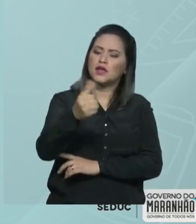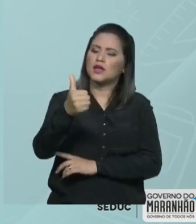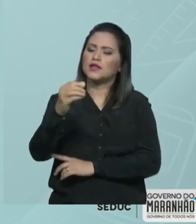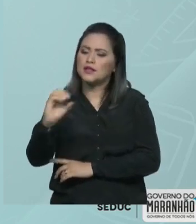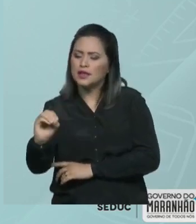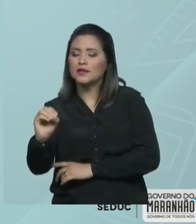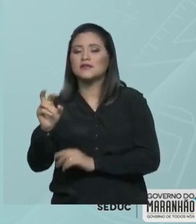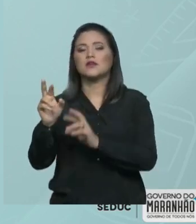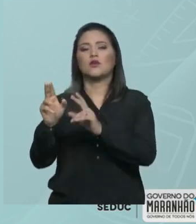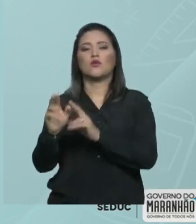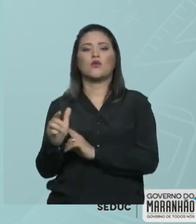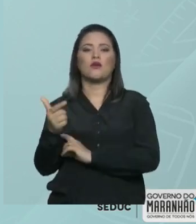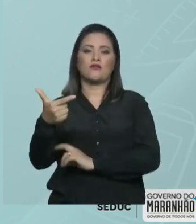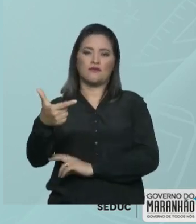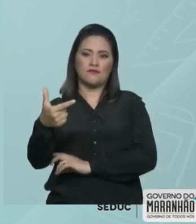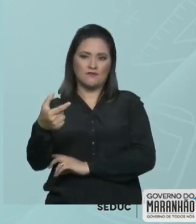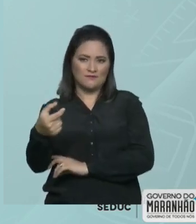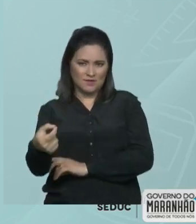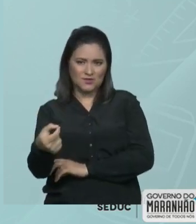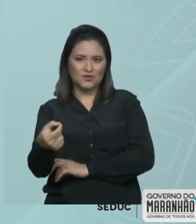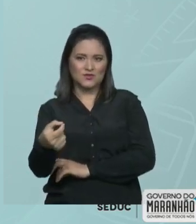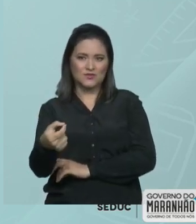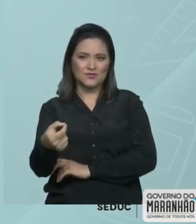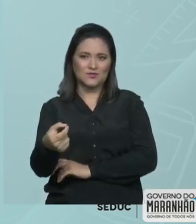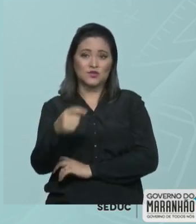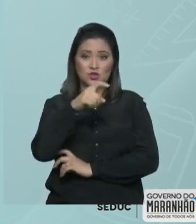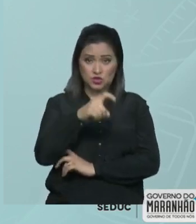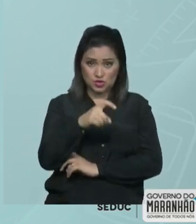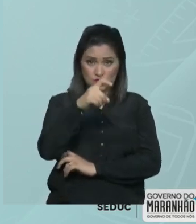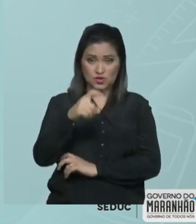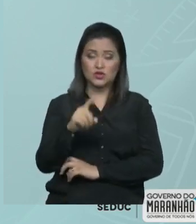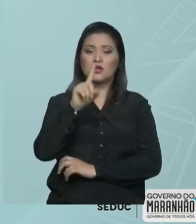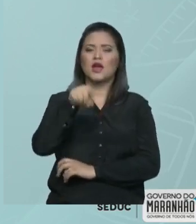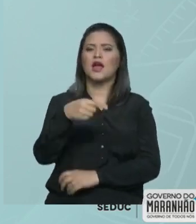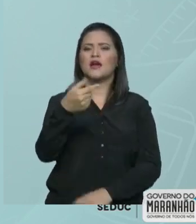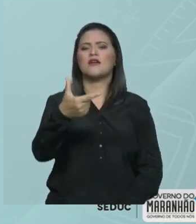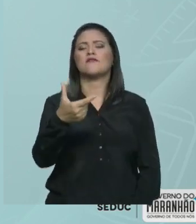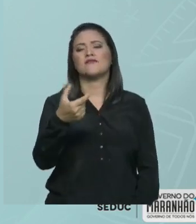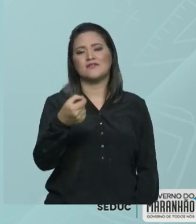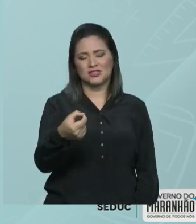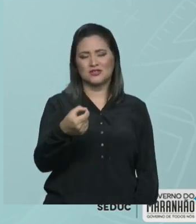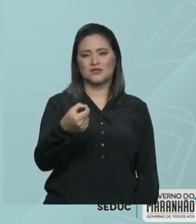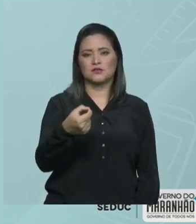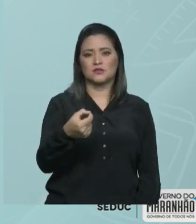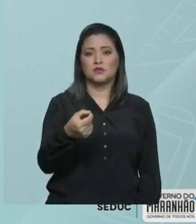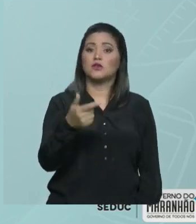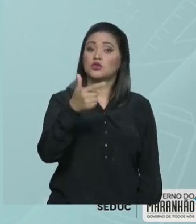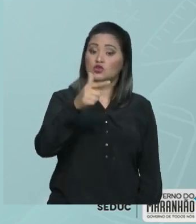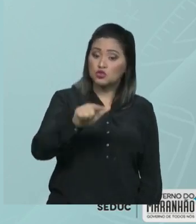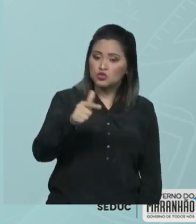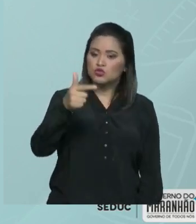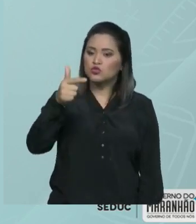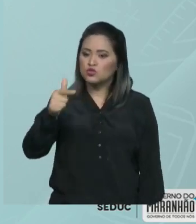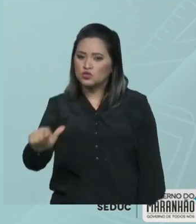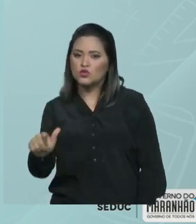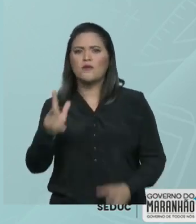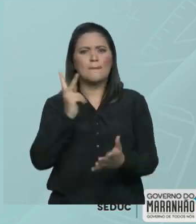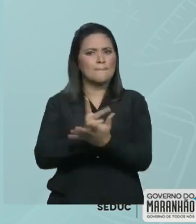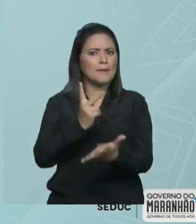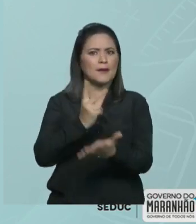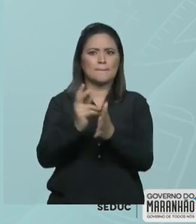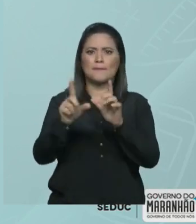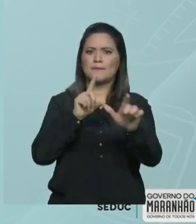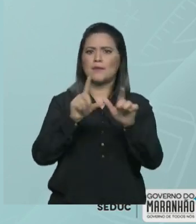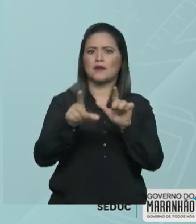é igual a 20. Então, X, X é igual a 20. Repetição do mesmo algarismo. Você